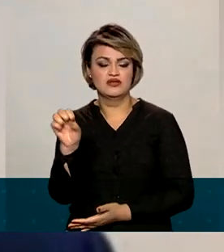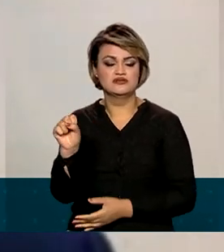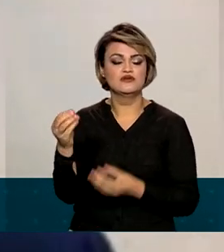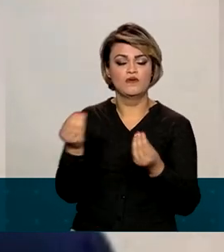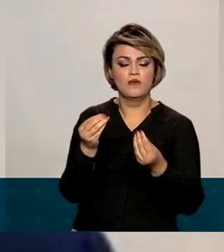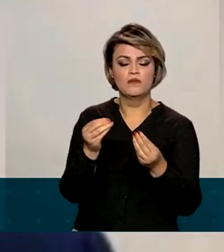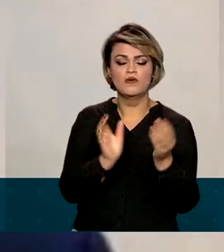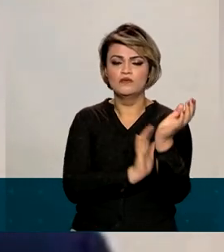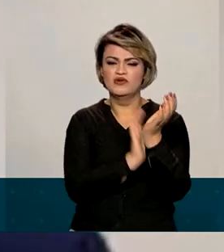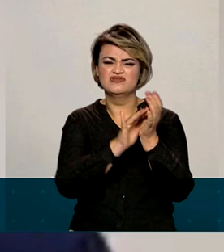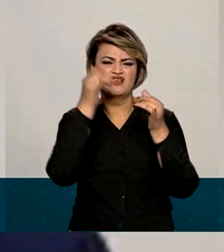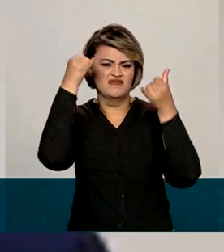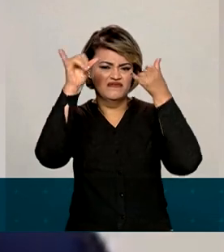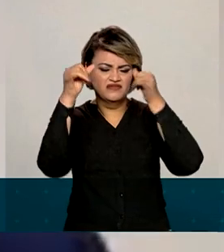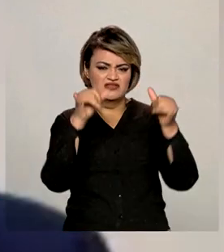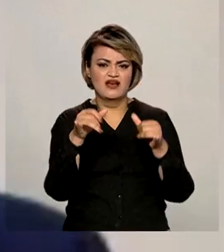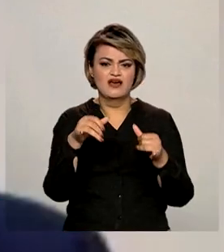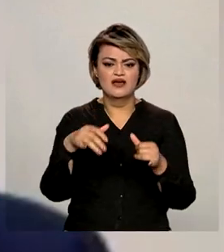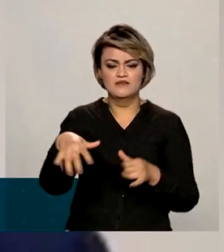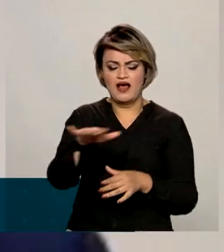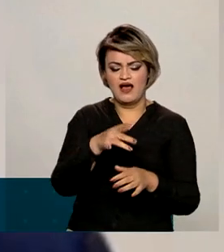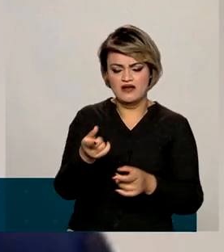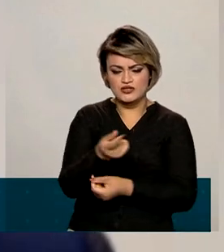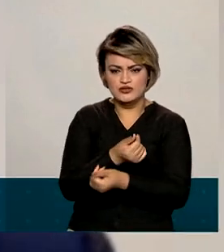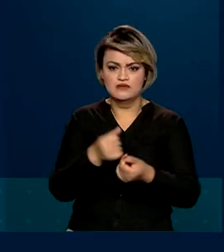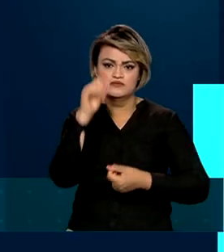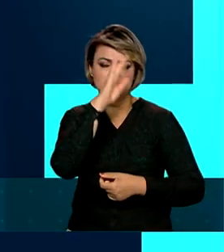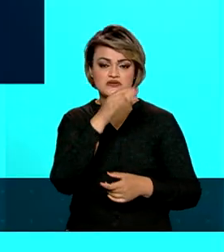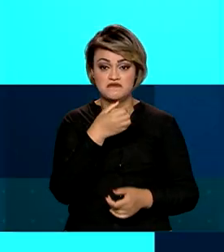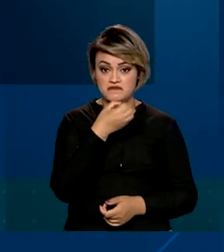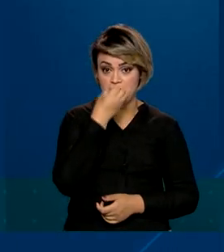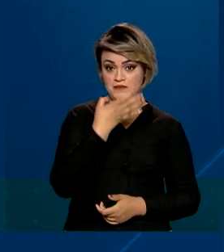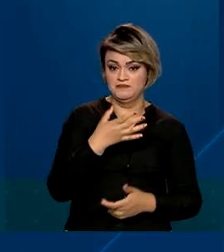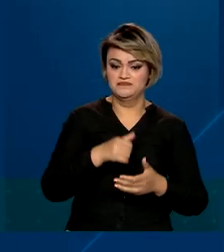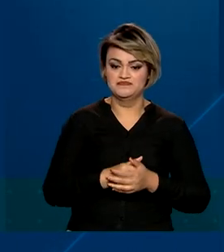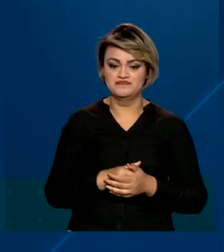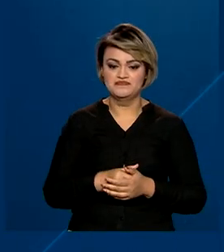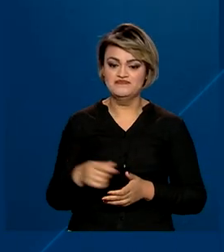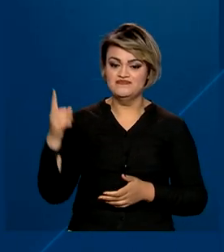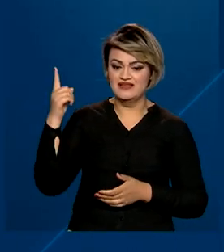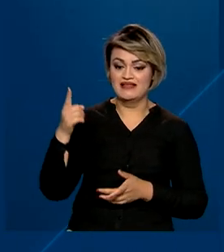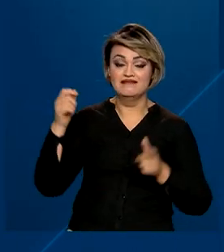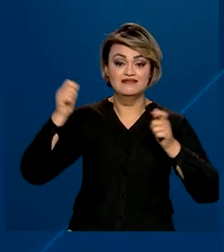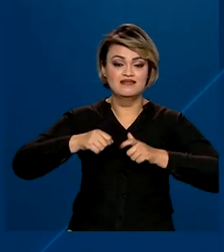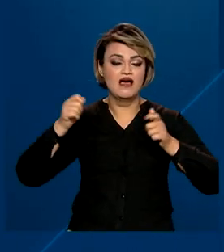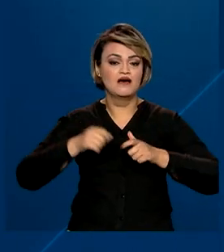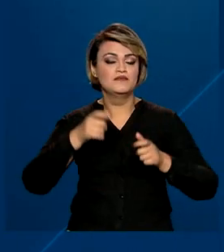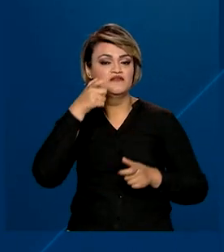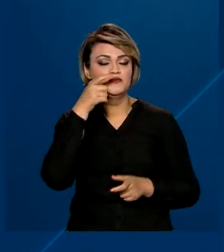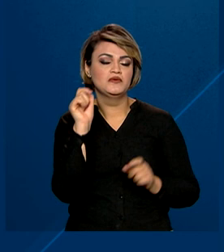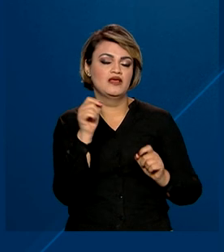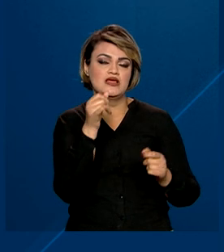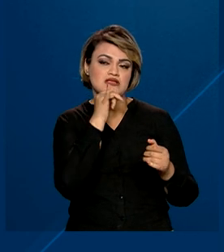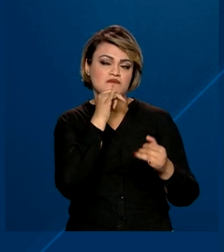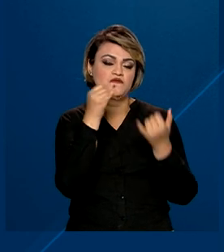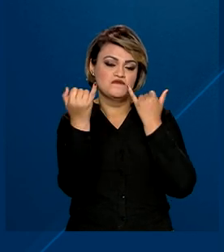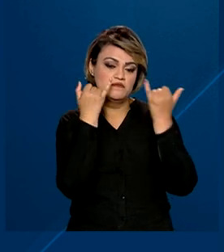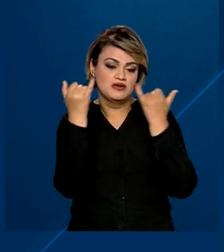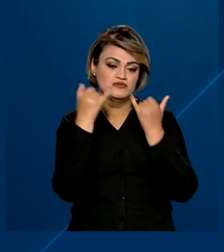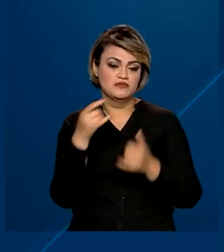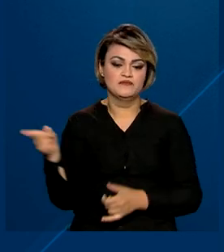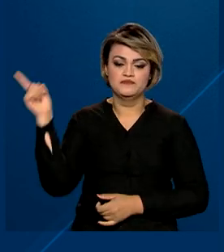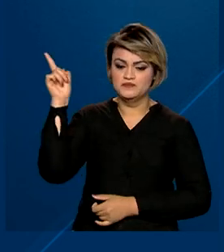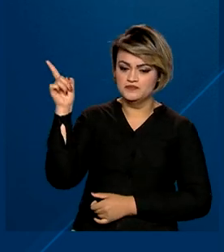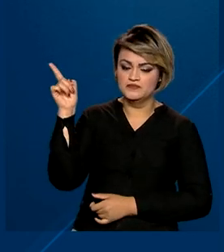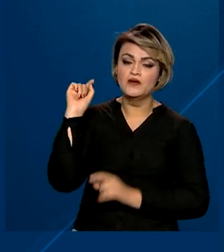para a desburocratização e melhoria do ambiente de negócios no Brasil. No portal, já é possível, por exemplo, conferir informações sobre o que